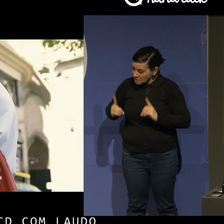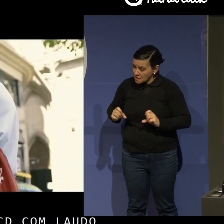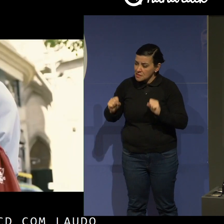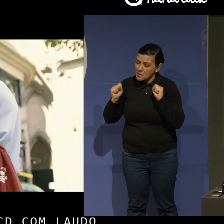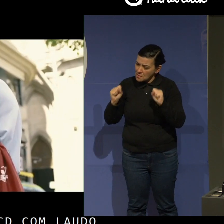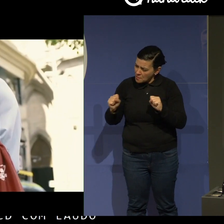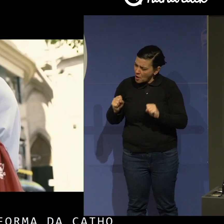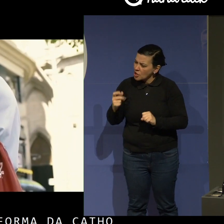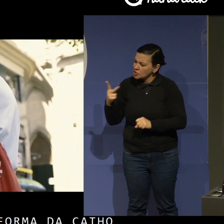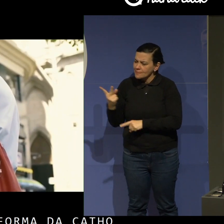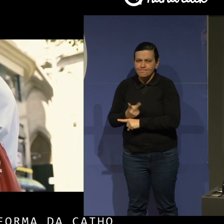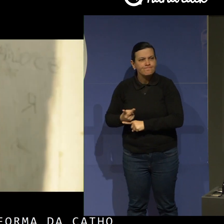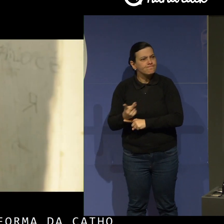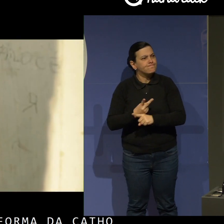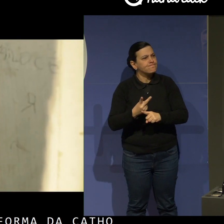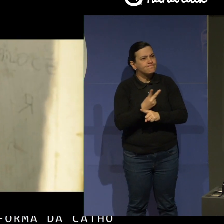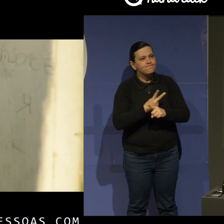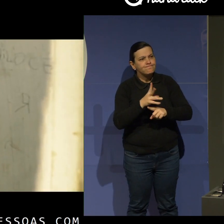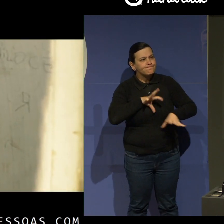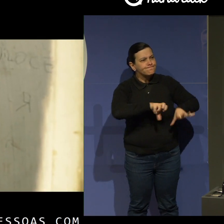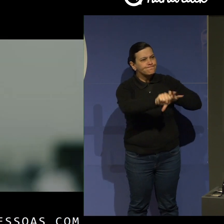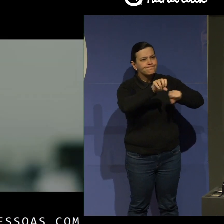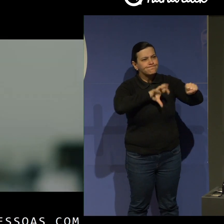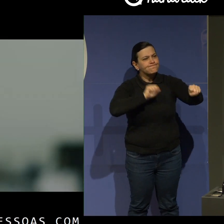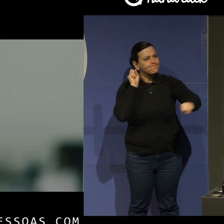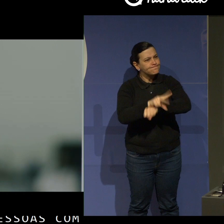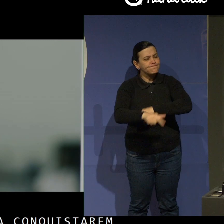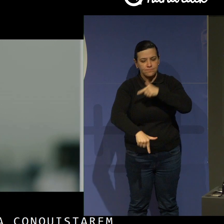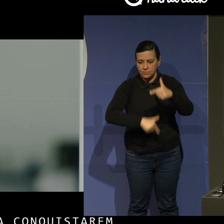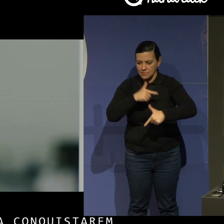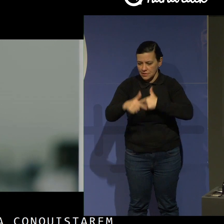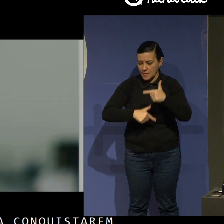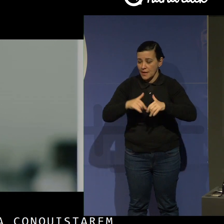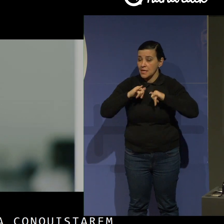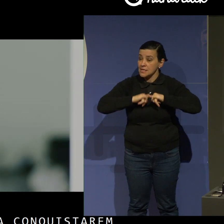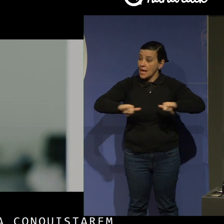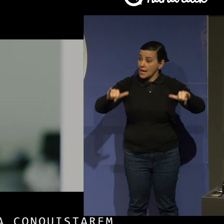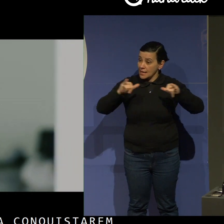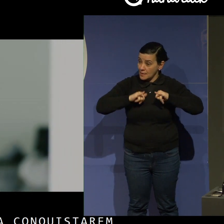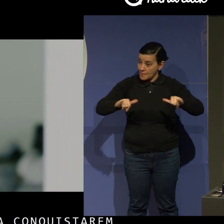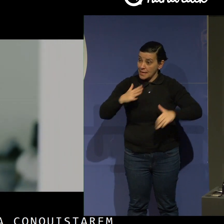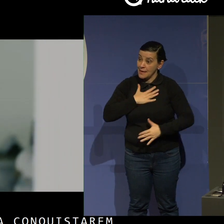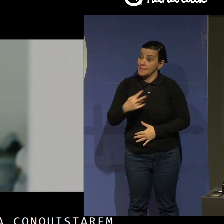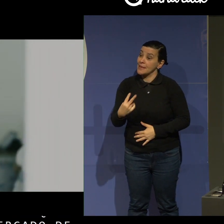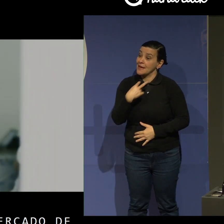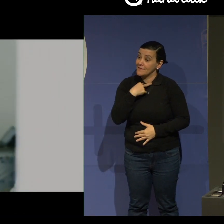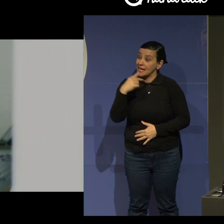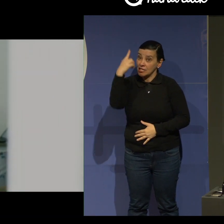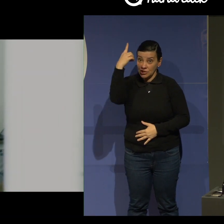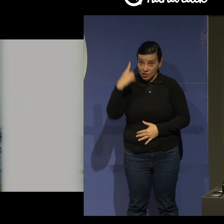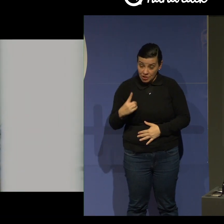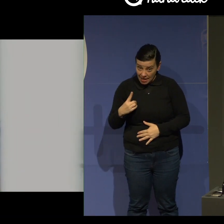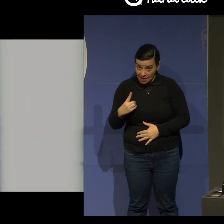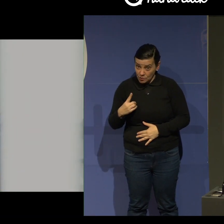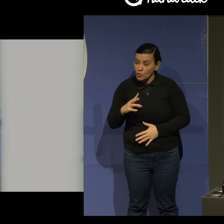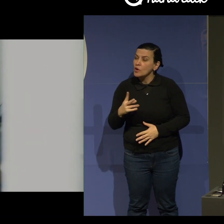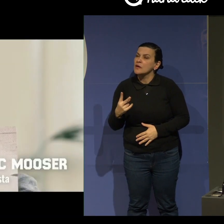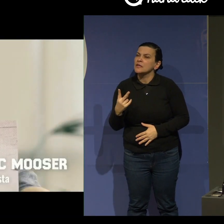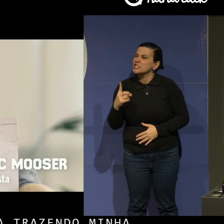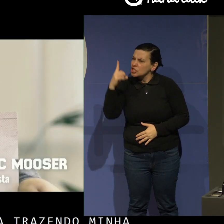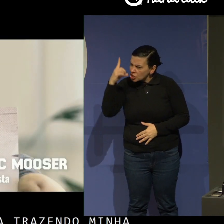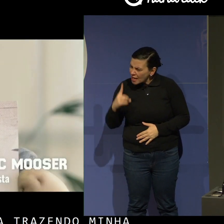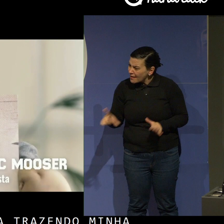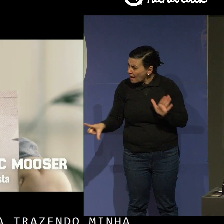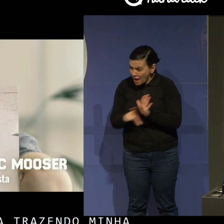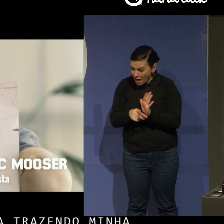conquistarem seu espaço no mercado de trabalho. Escolam adesivos, minhavagapordireito.com.br Minha por Direito, não só por direito, por lei, mas